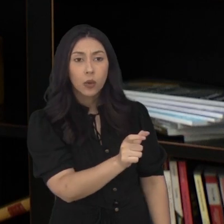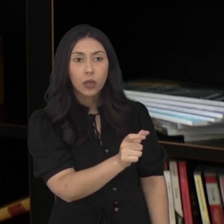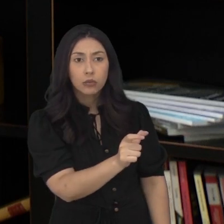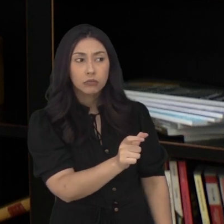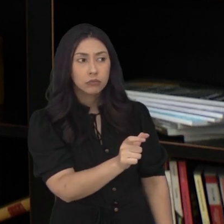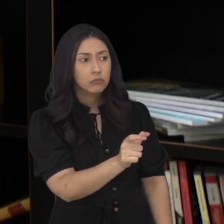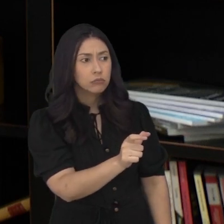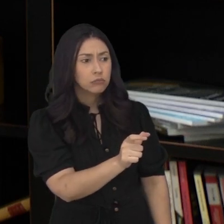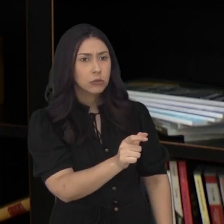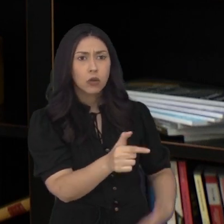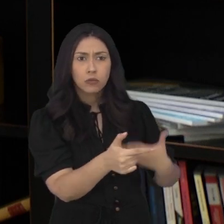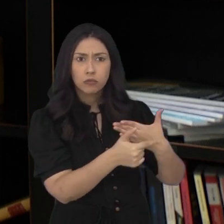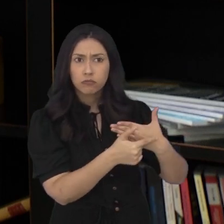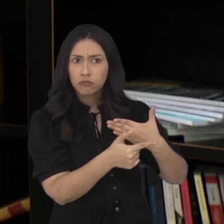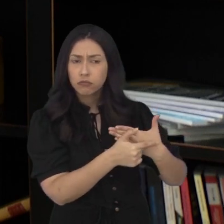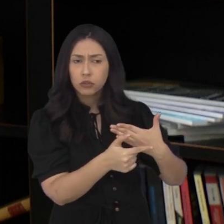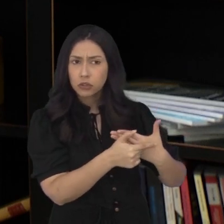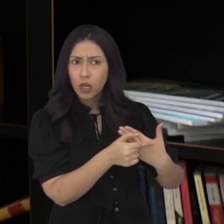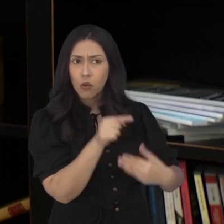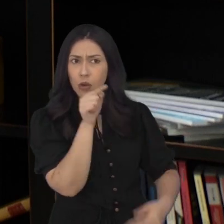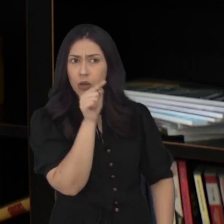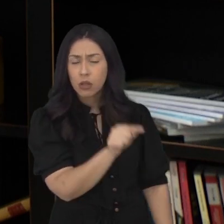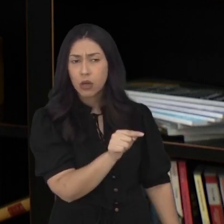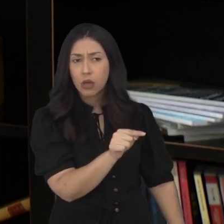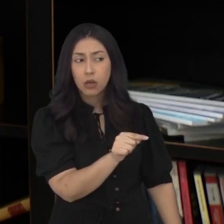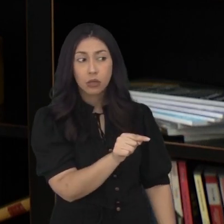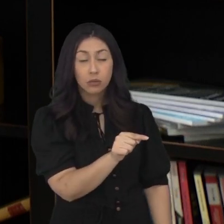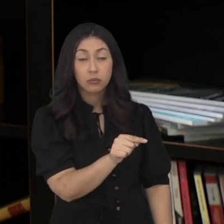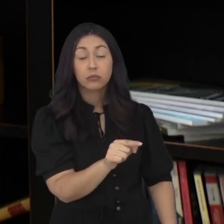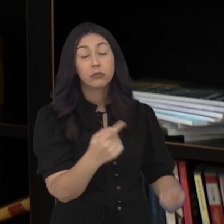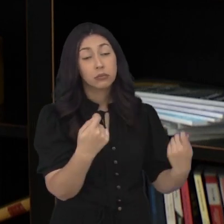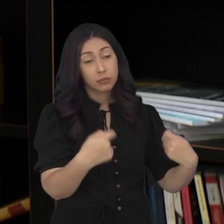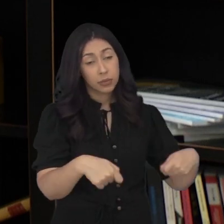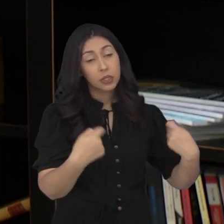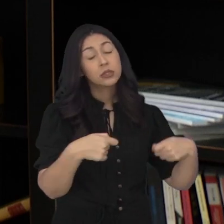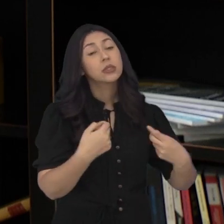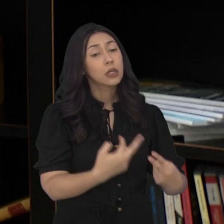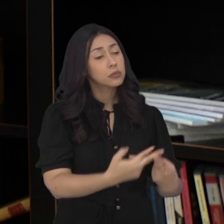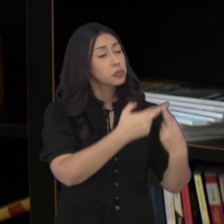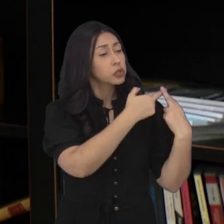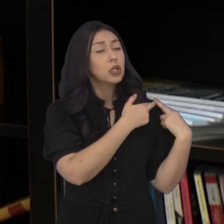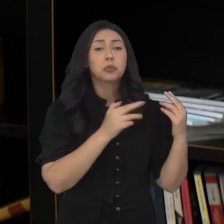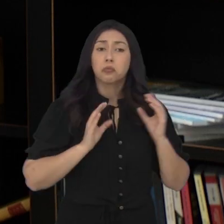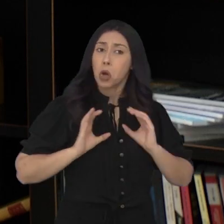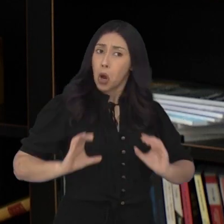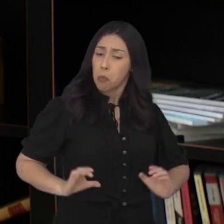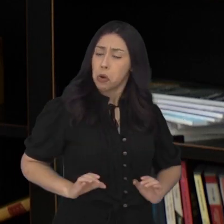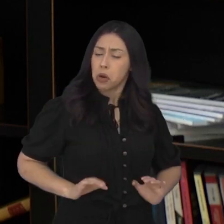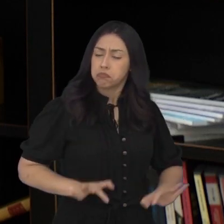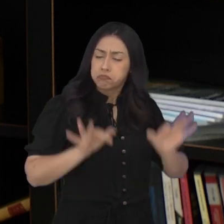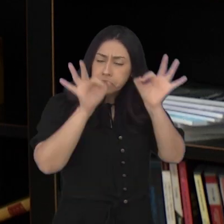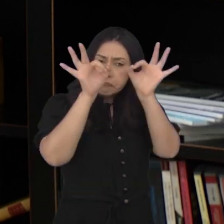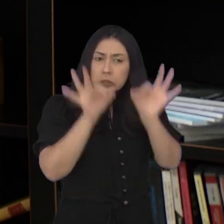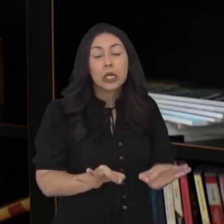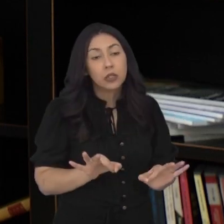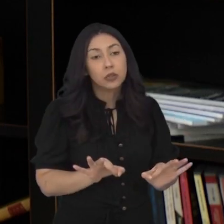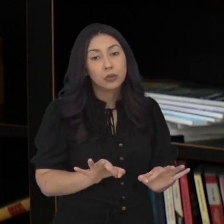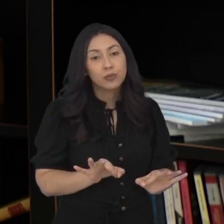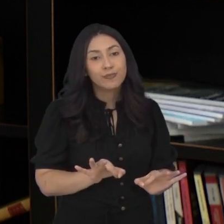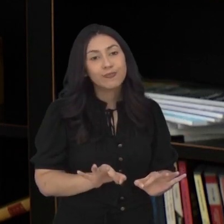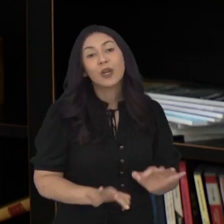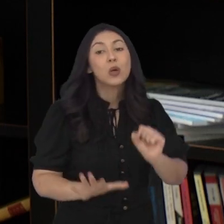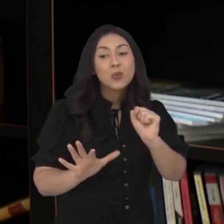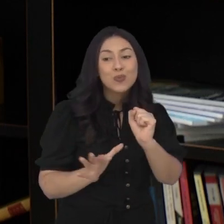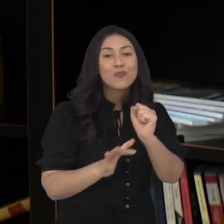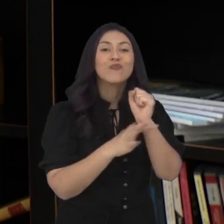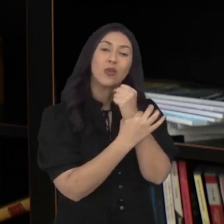confiado em determinada função, determinada investidura, ele vai ter que adotar uma postura mais proba para justamente